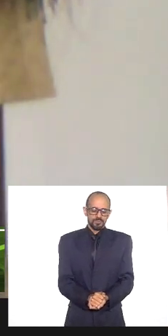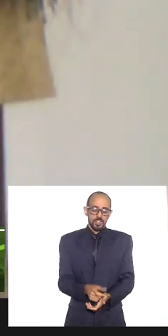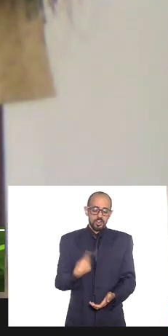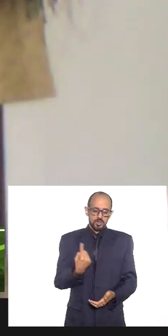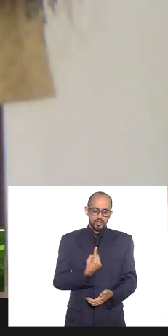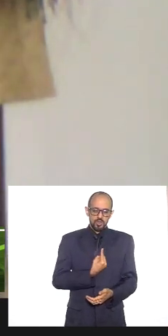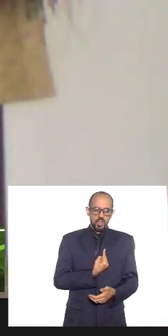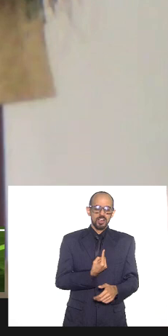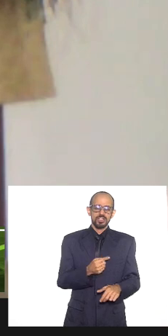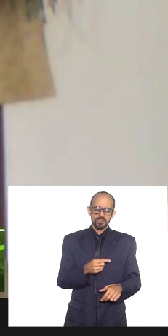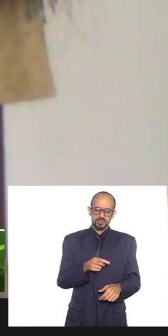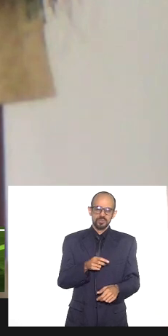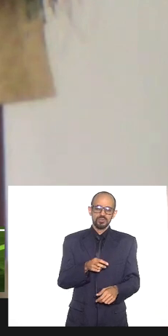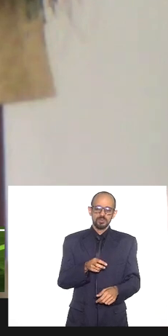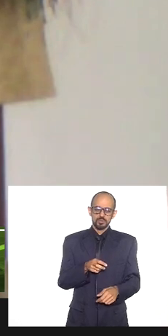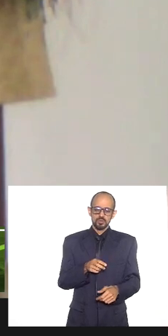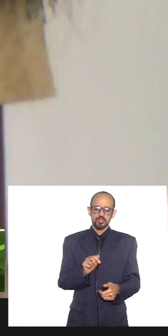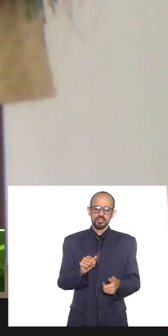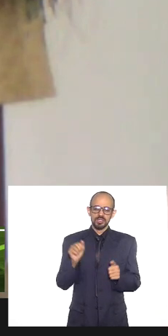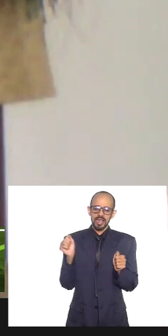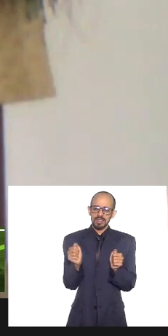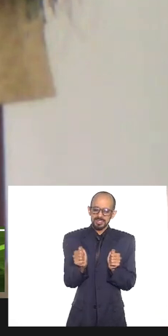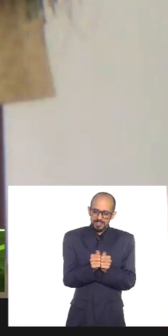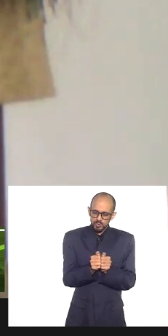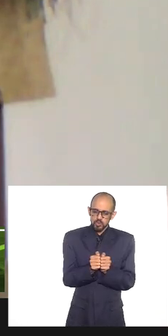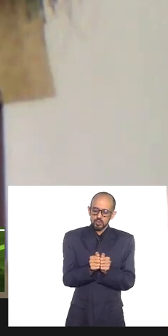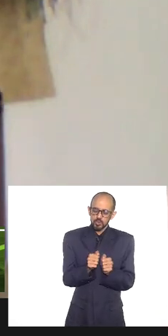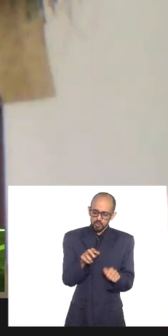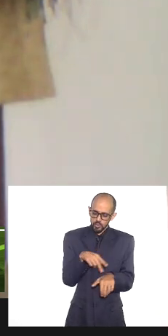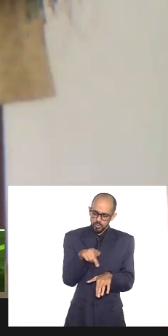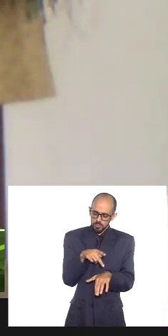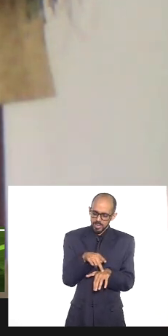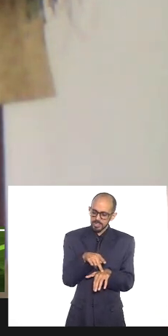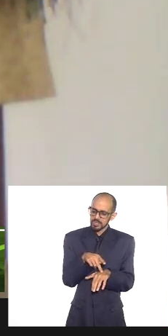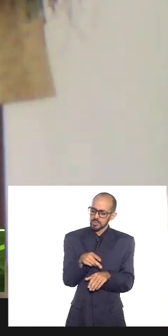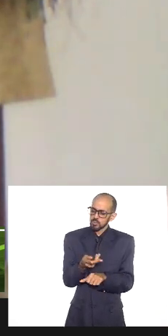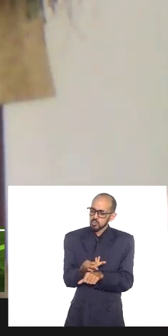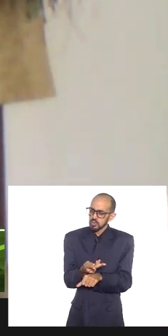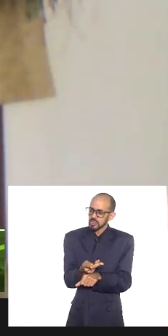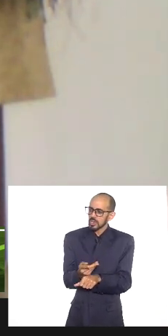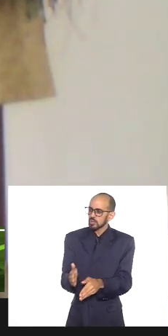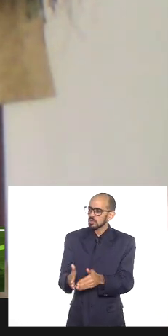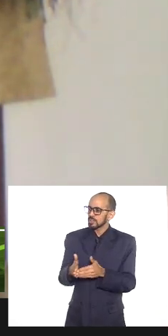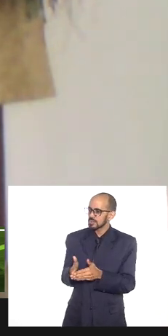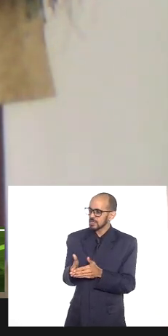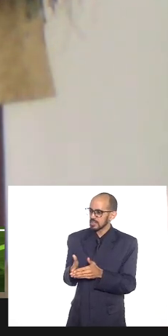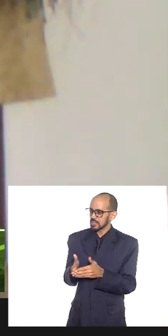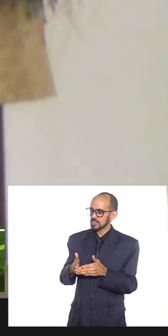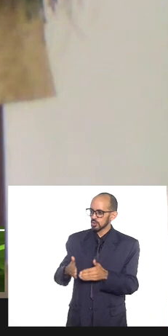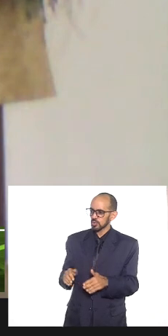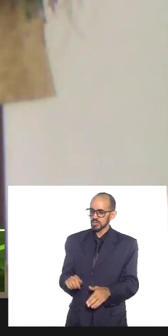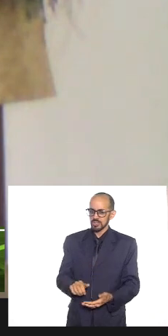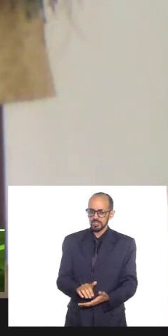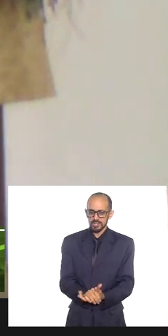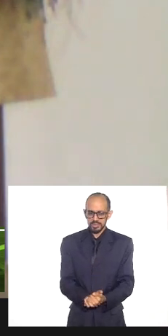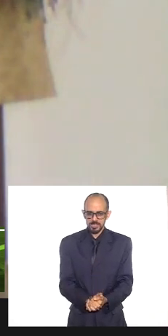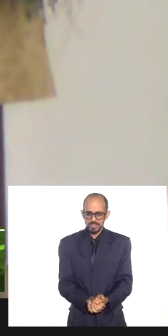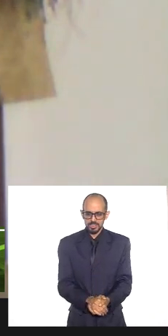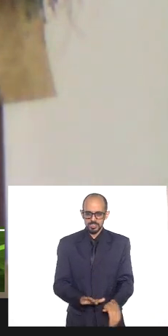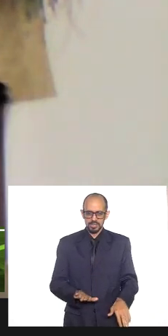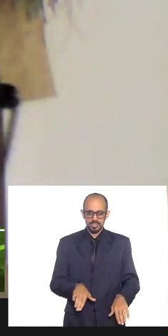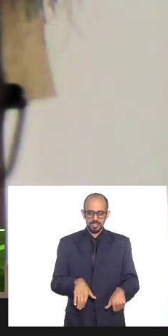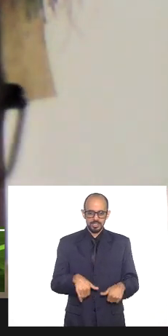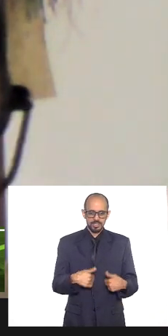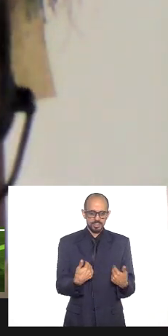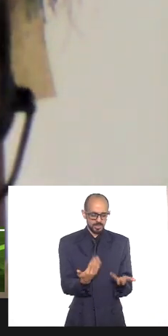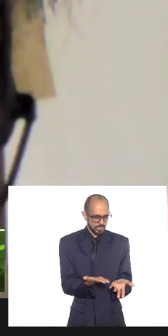vai estar dentro do estado nação buscando concessões e pequenas concessões né então como eu disse tem